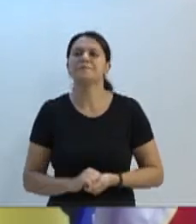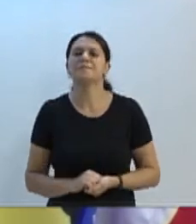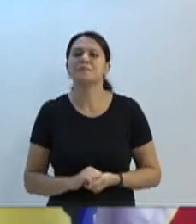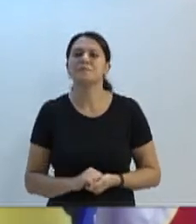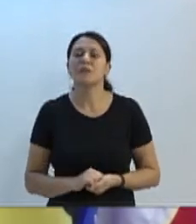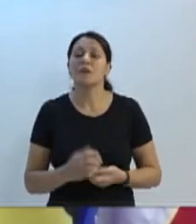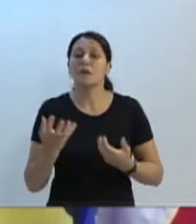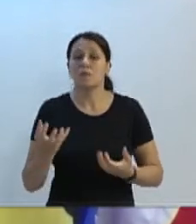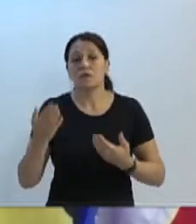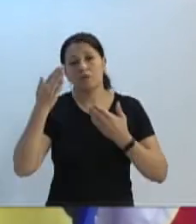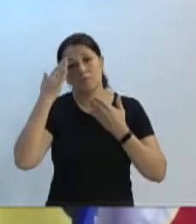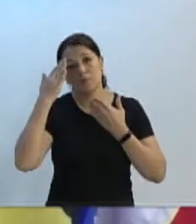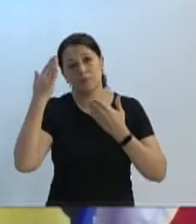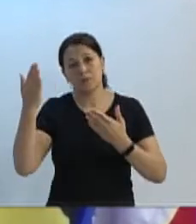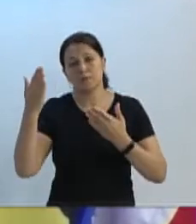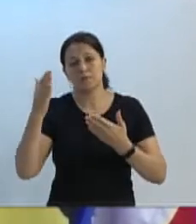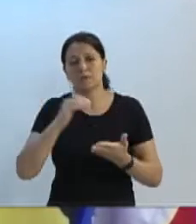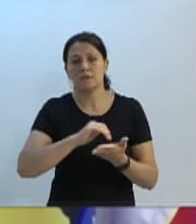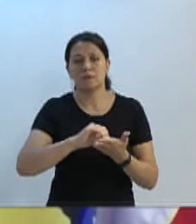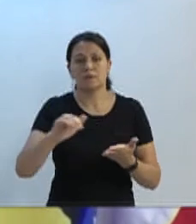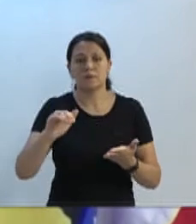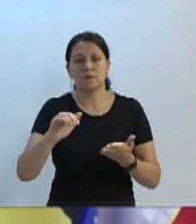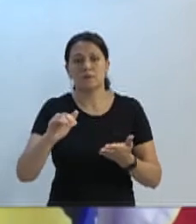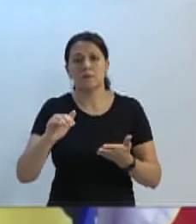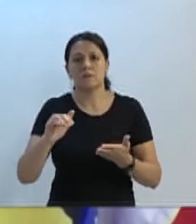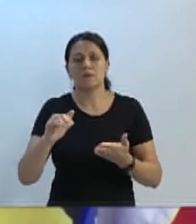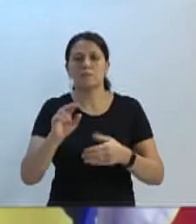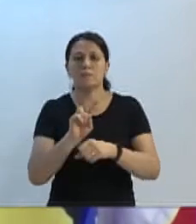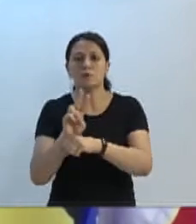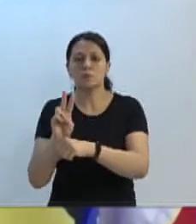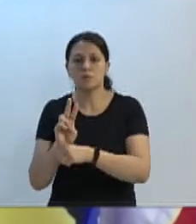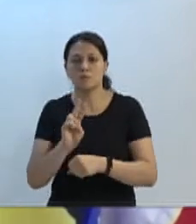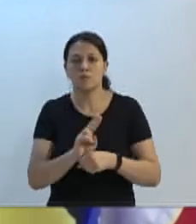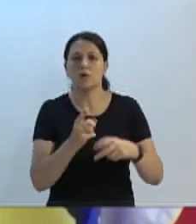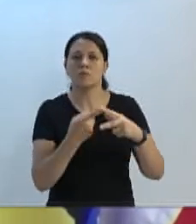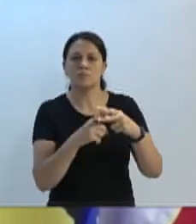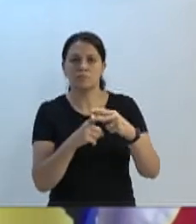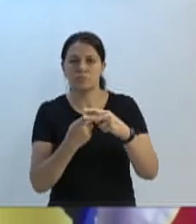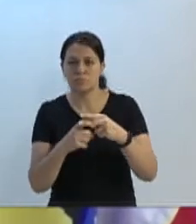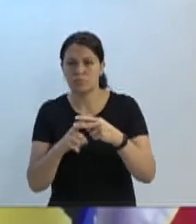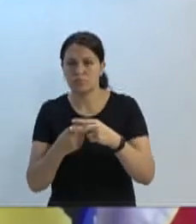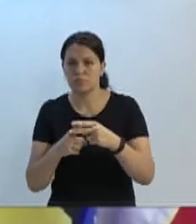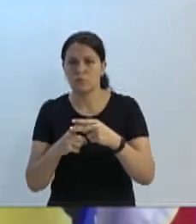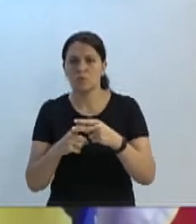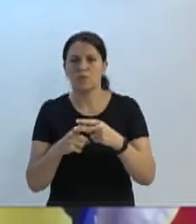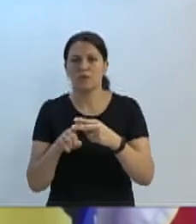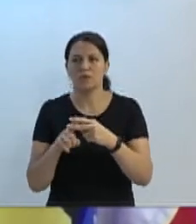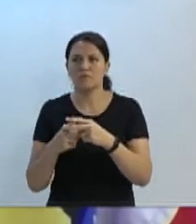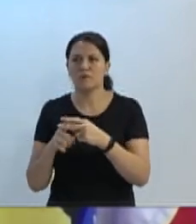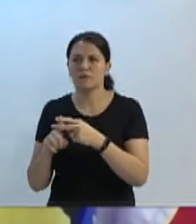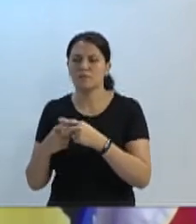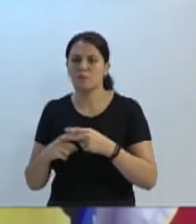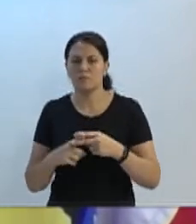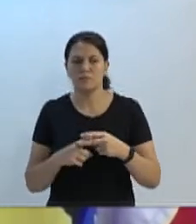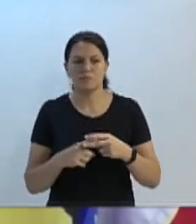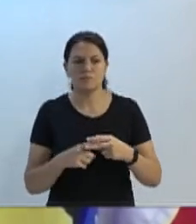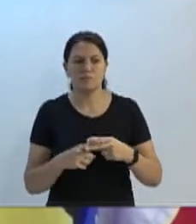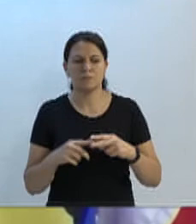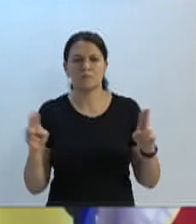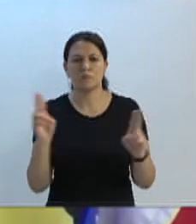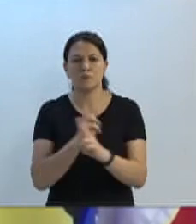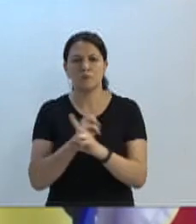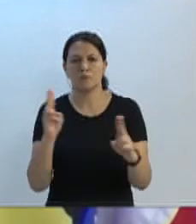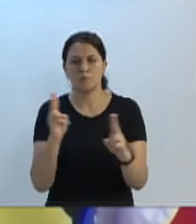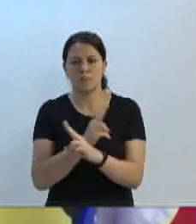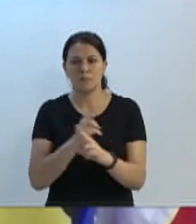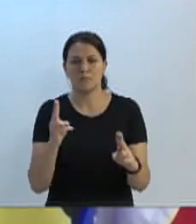agradecimento à Secretaria de Conservação e Manutenção Urbana, também tem algumas imagens. Dadas as